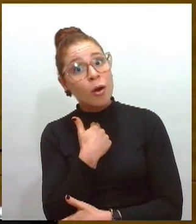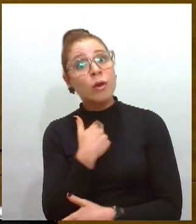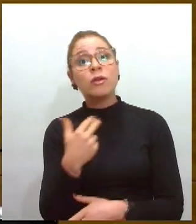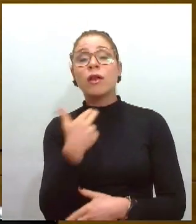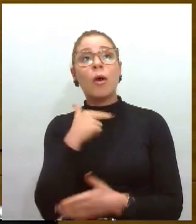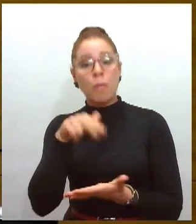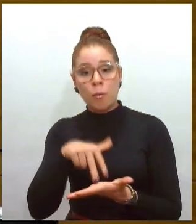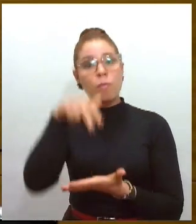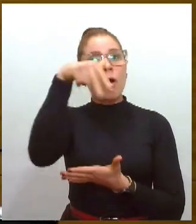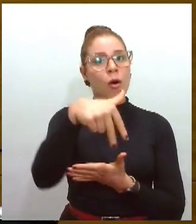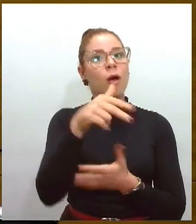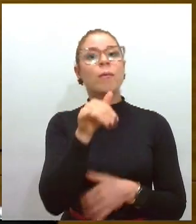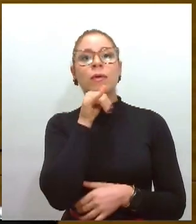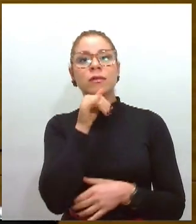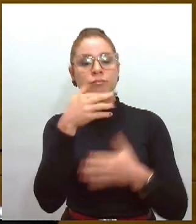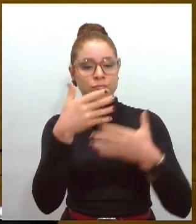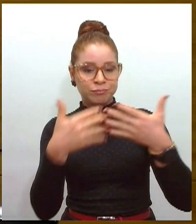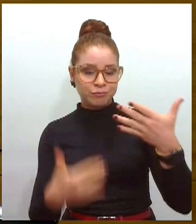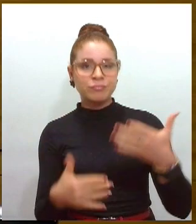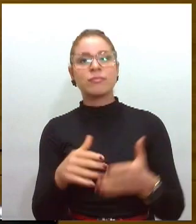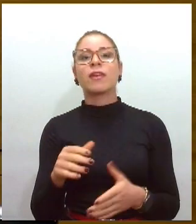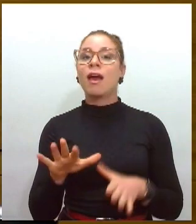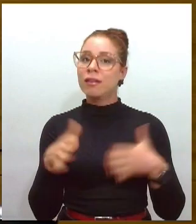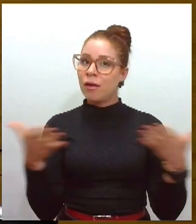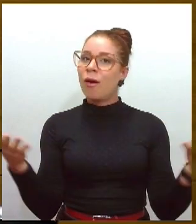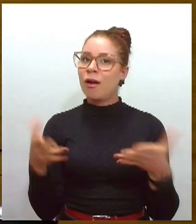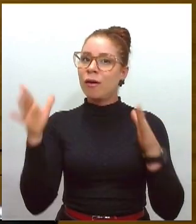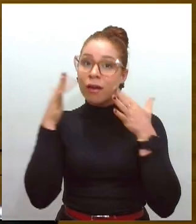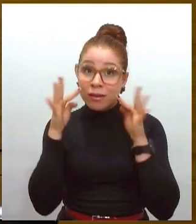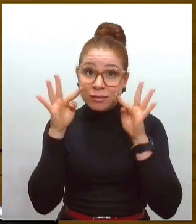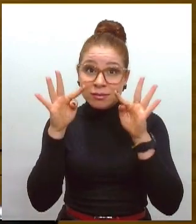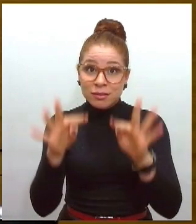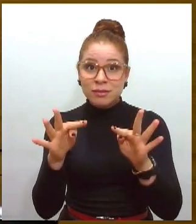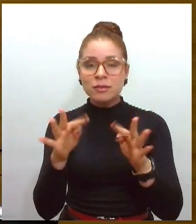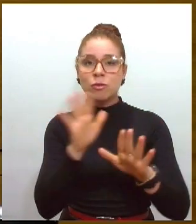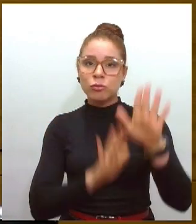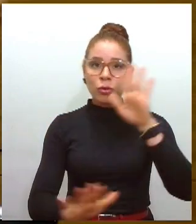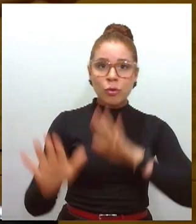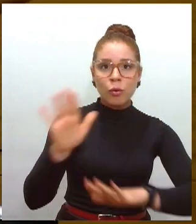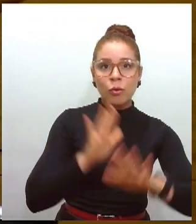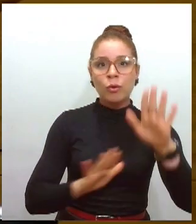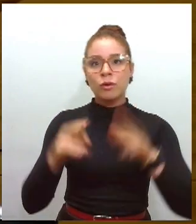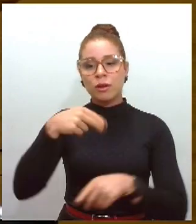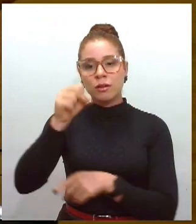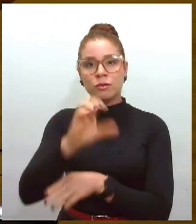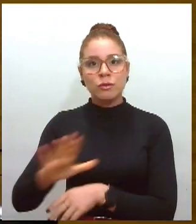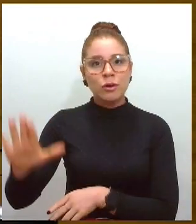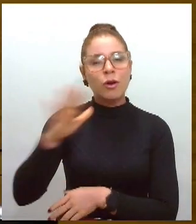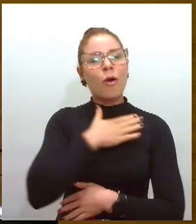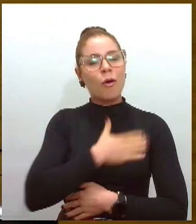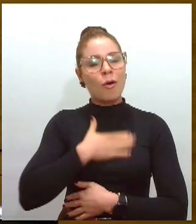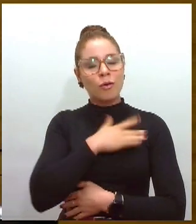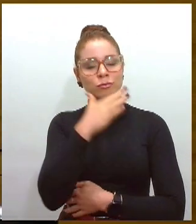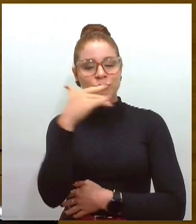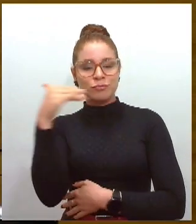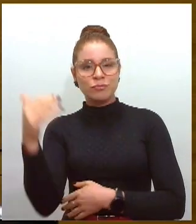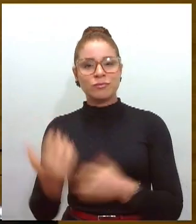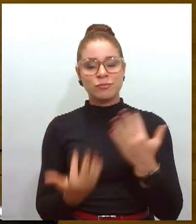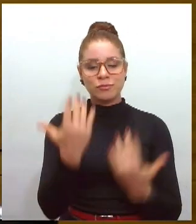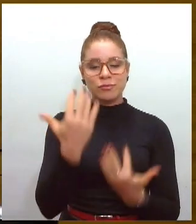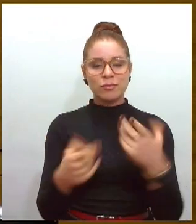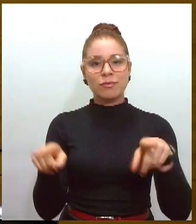enfim, fica aí o alerta, né? Para ter esse cuidado, a gente como o Bom Nordestino gosta de sentir o cheirinho aí da fogueira, mas também tem que ter muita